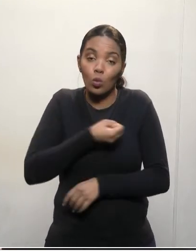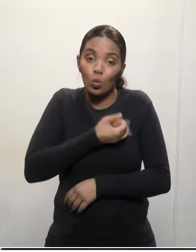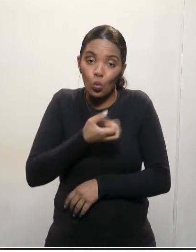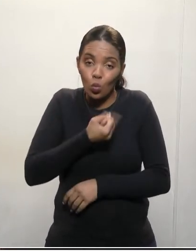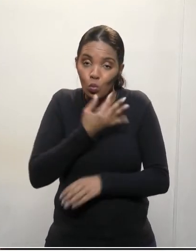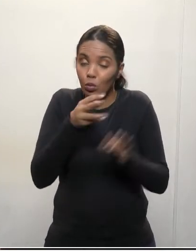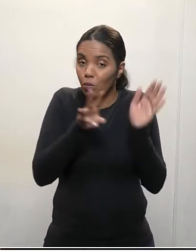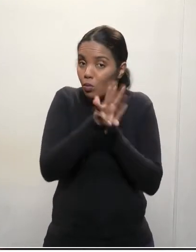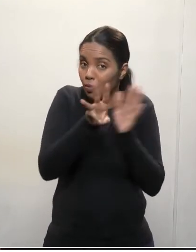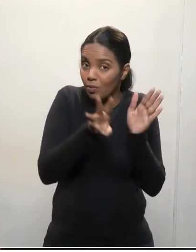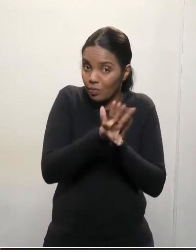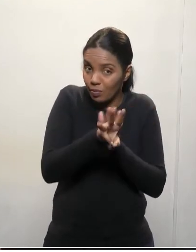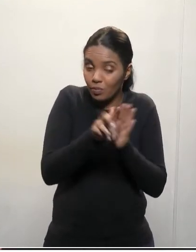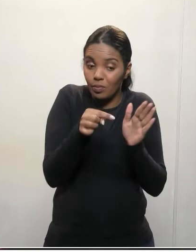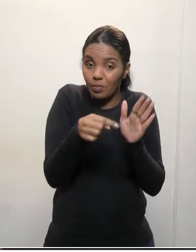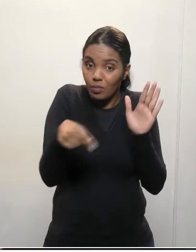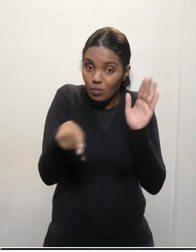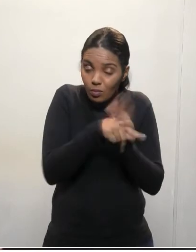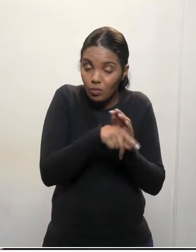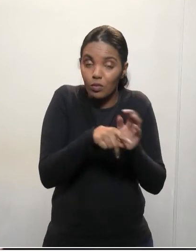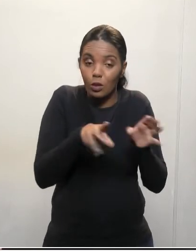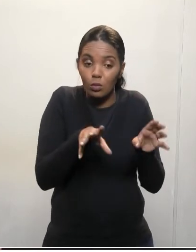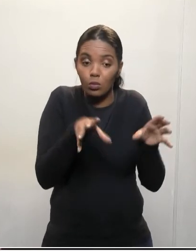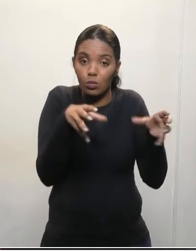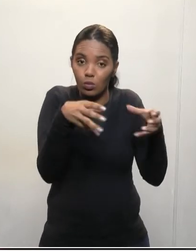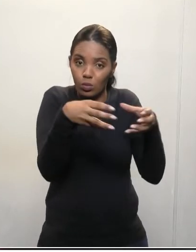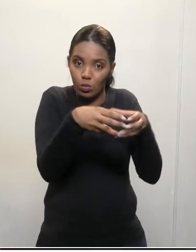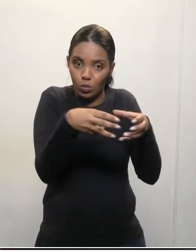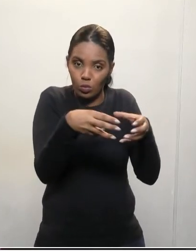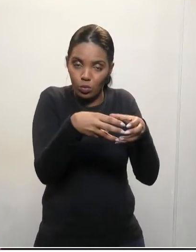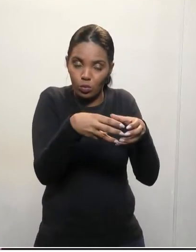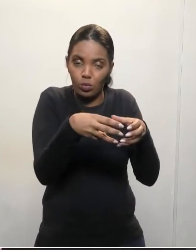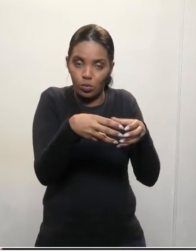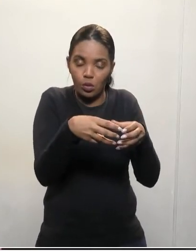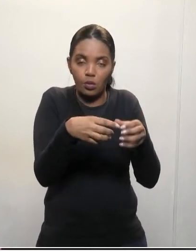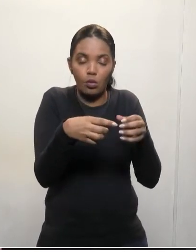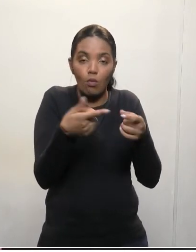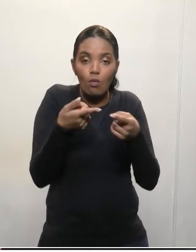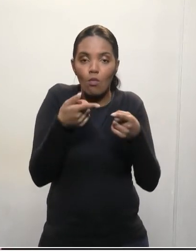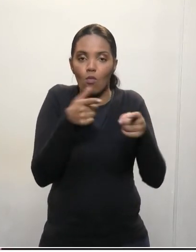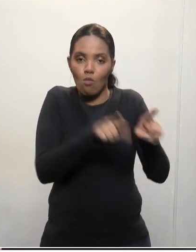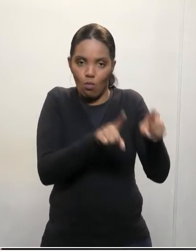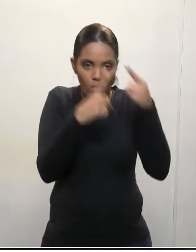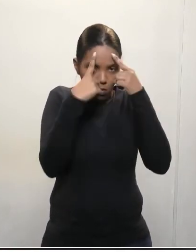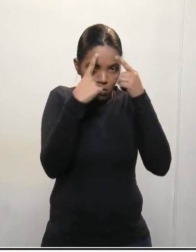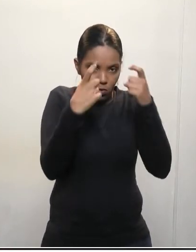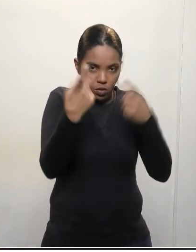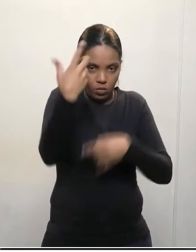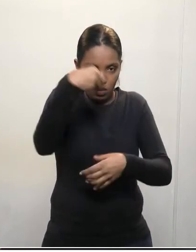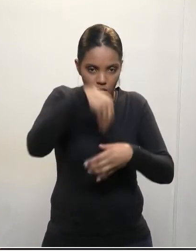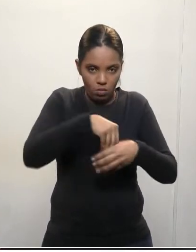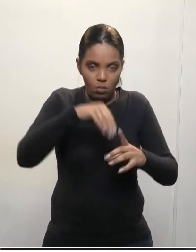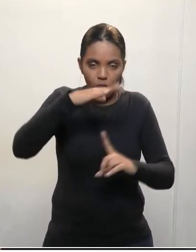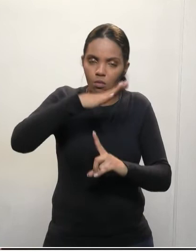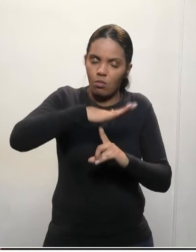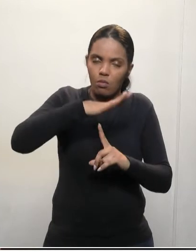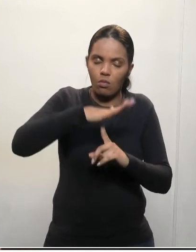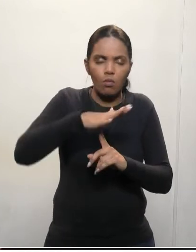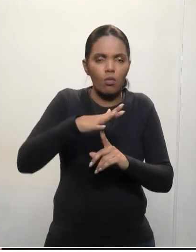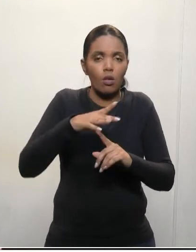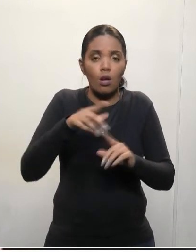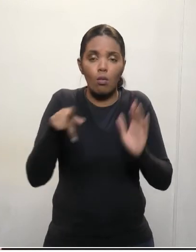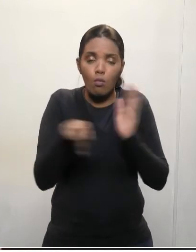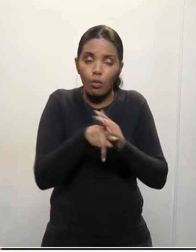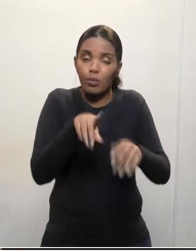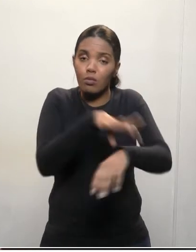do WhatsApp, ele integre a rede de combate à violência no nosso estado do Paraná, a rede